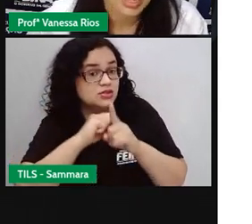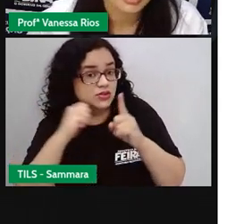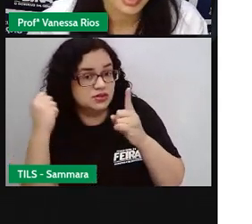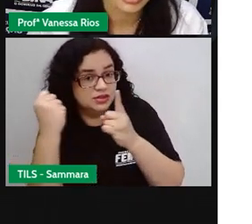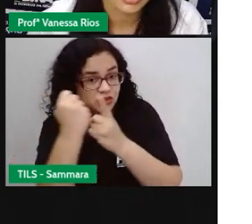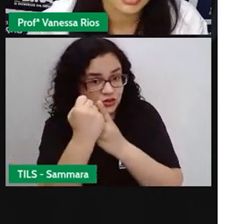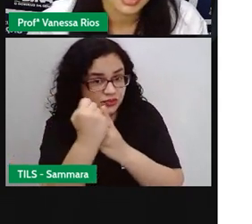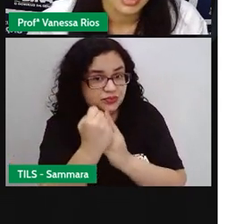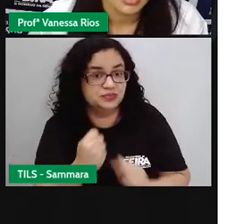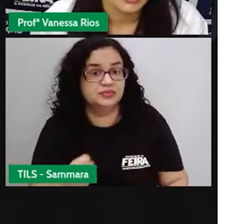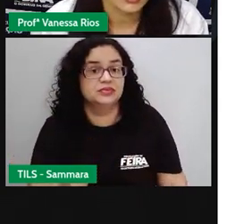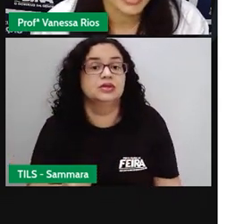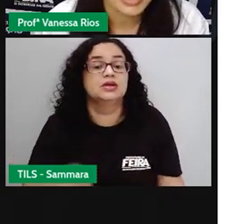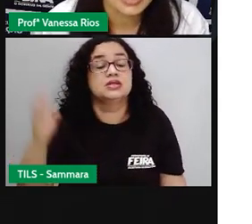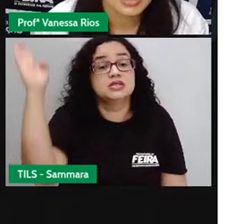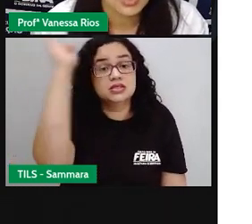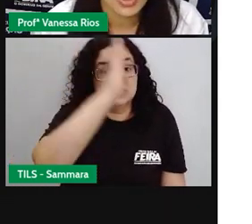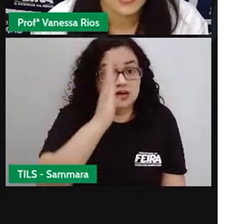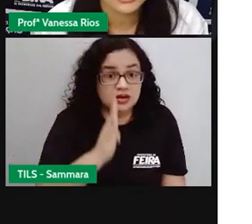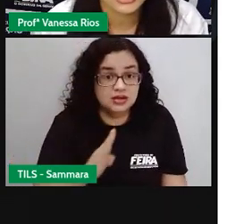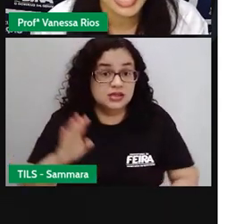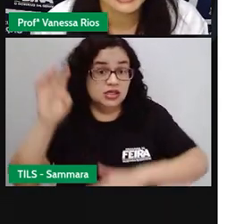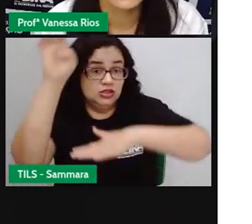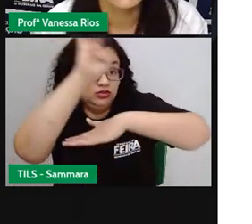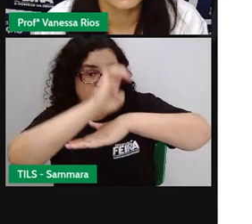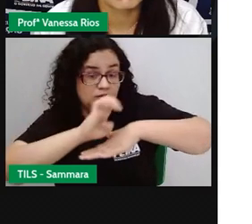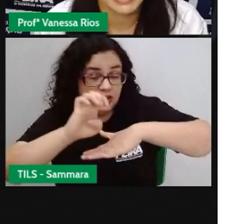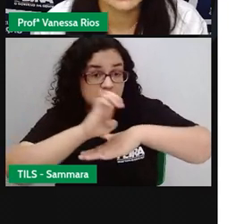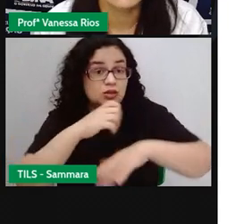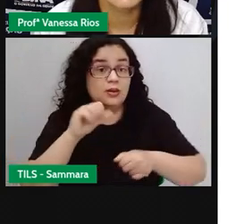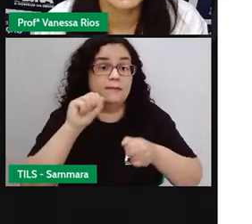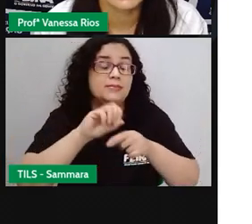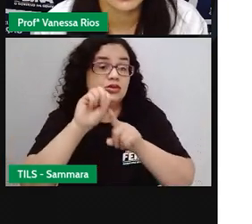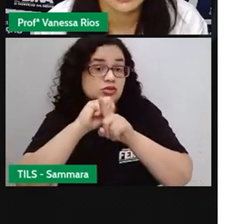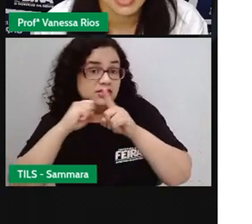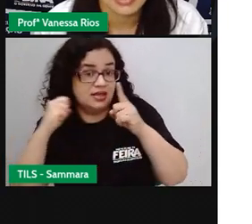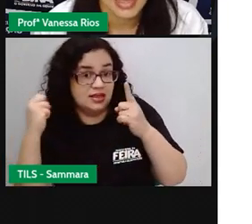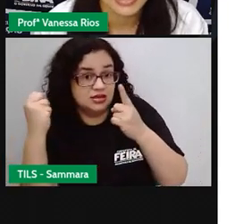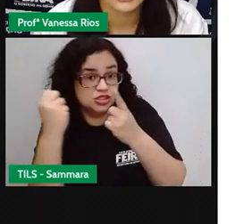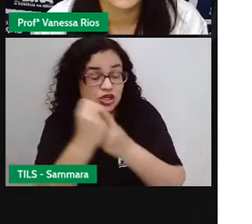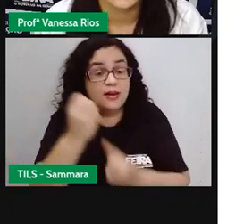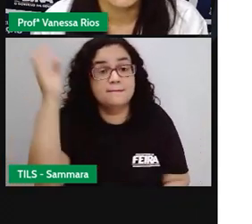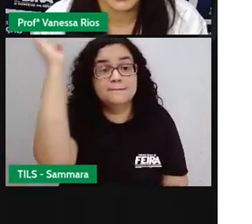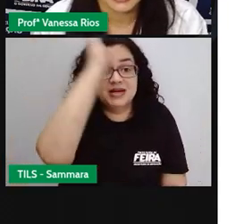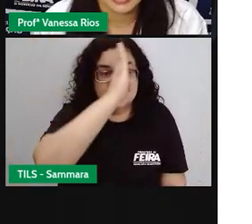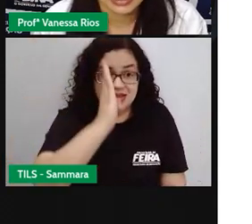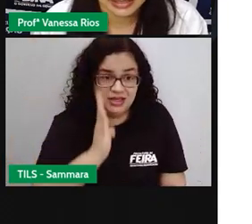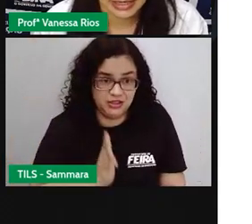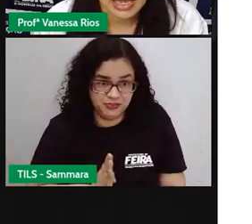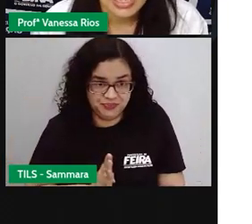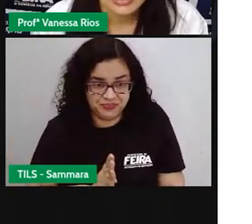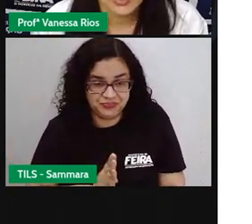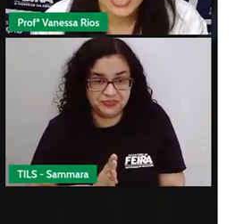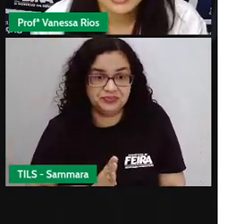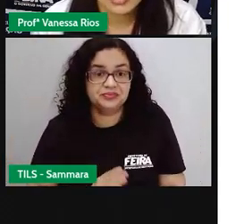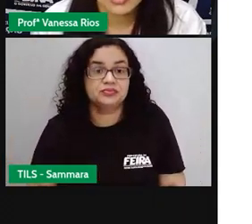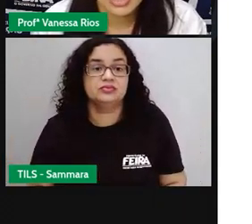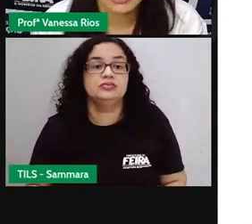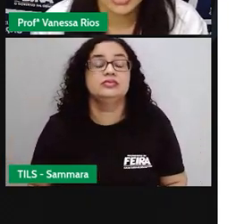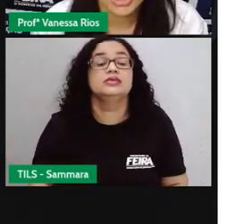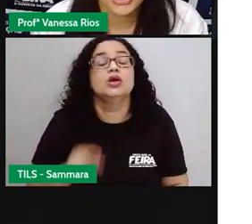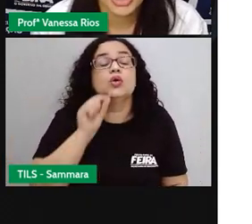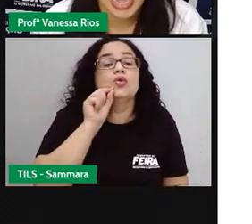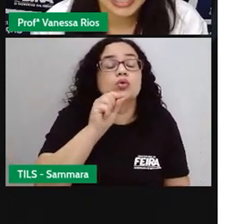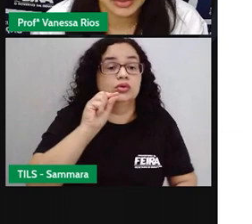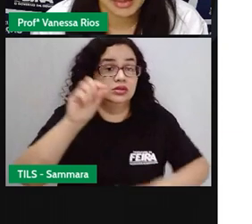sociedades. O Brasil é um Estado formado pela sociedade brasileira. Então, esse